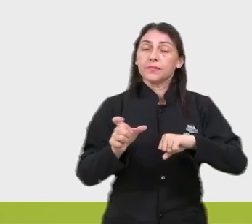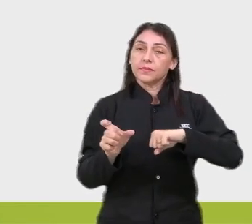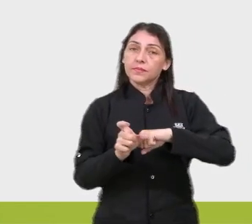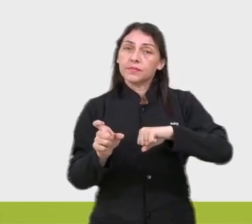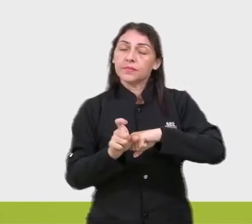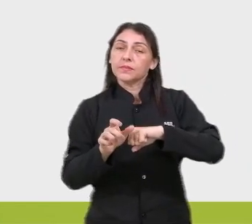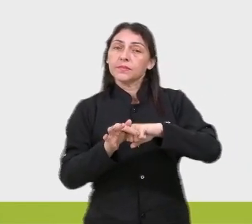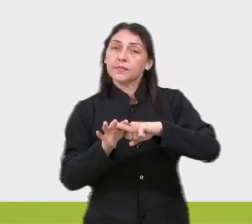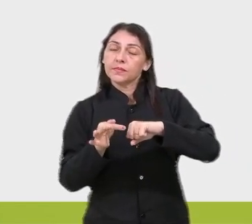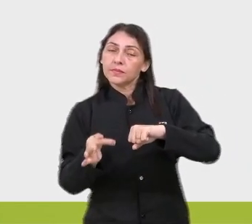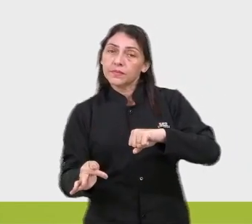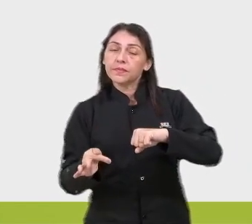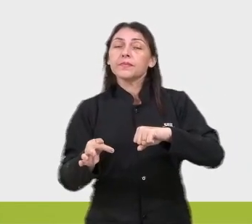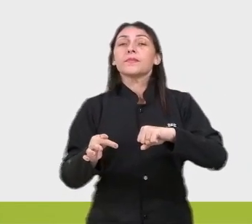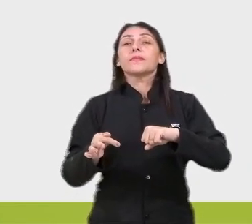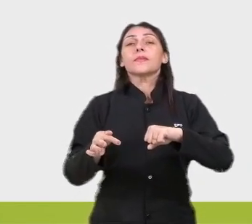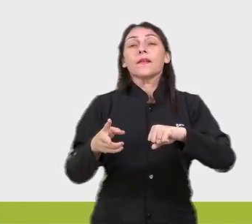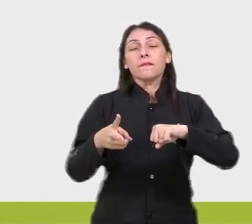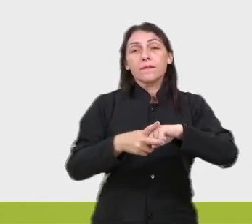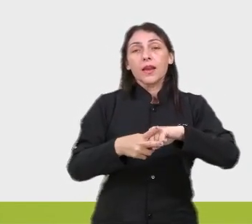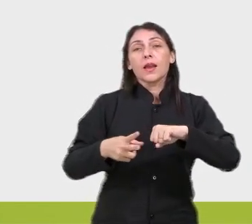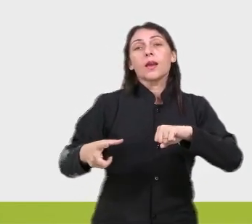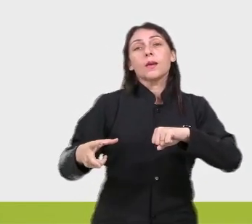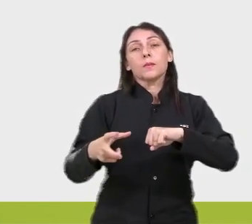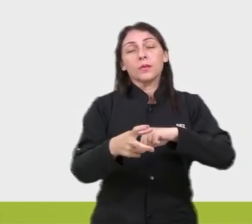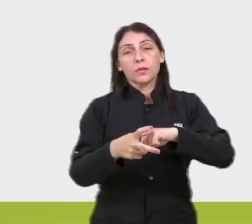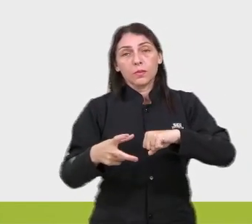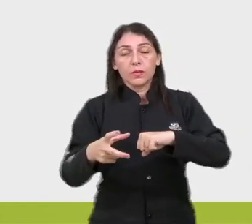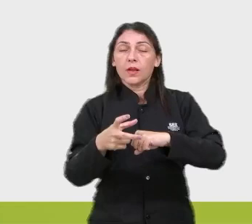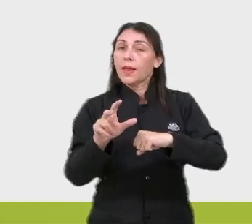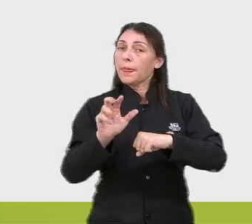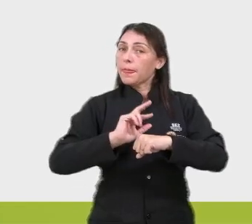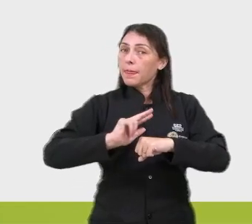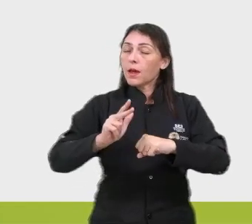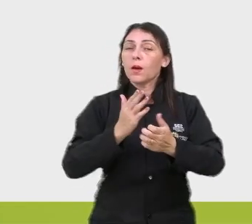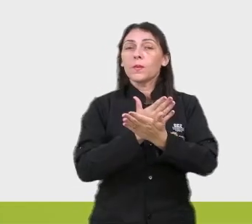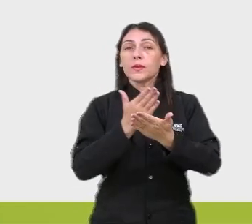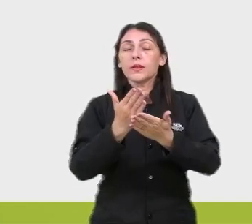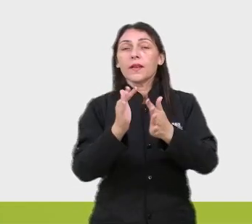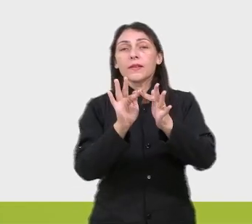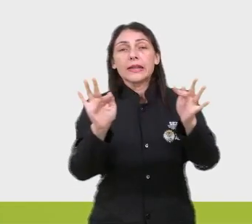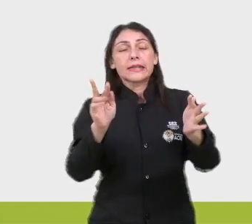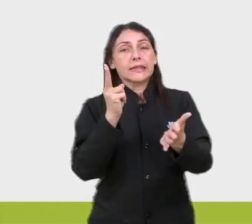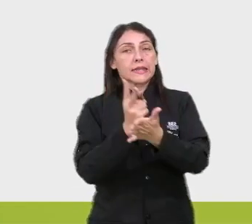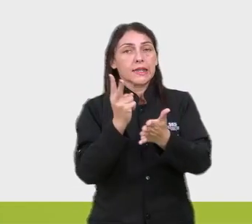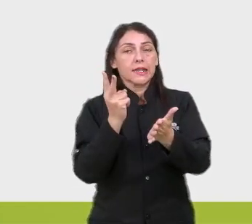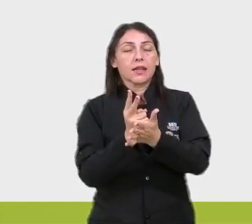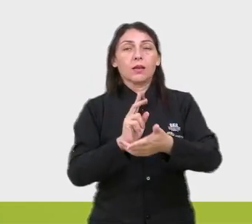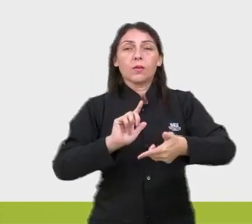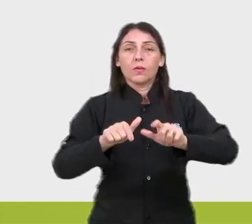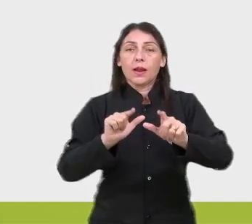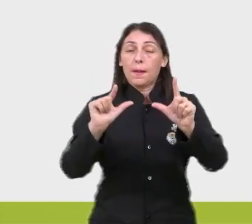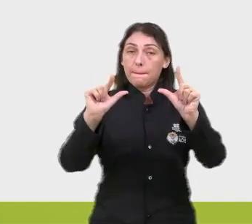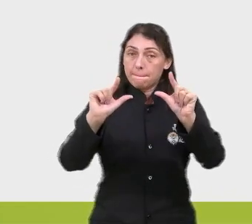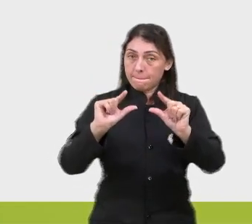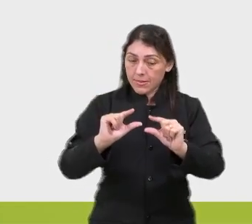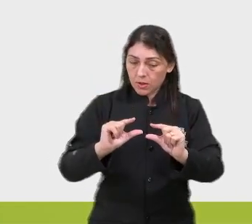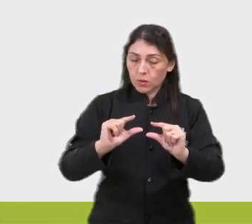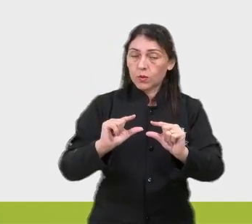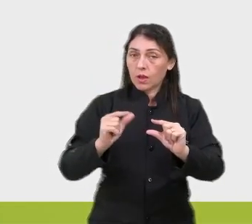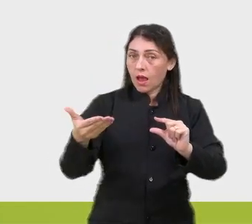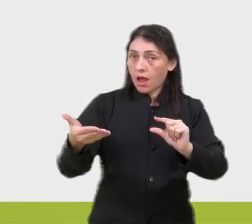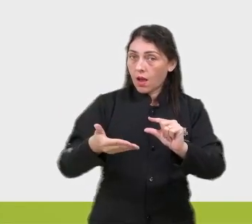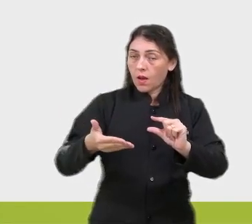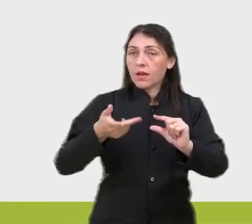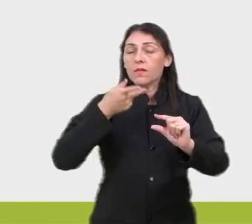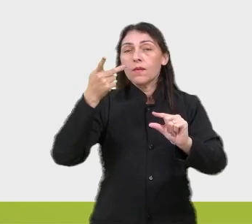comuns, verbos ou pronomes, desde que não inicie frase, né, essas palavras, elas vão ser sempre com letras minúsculas, né, agora